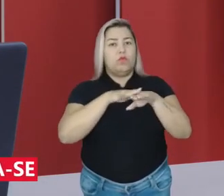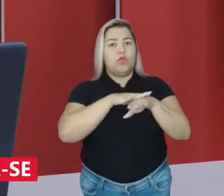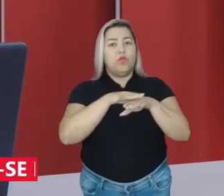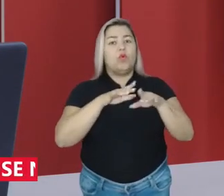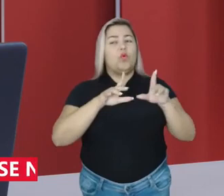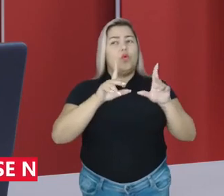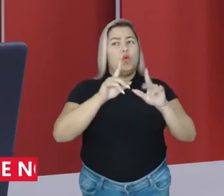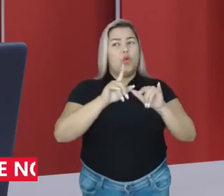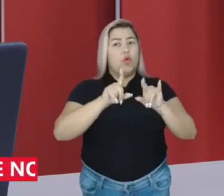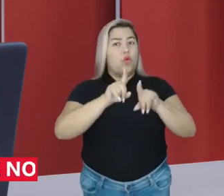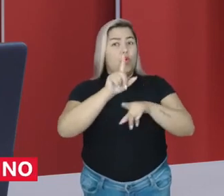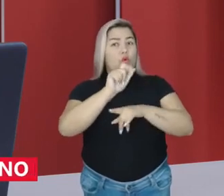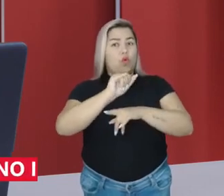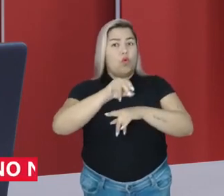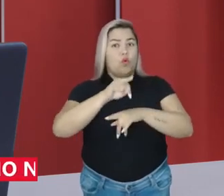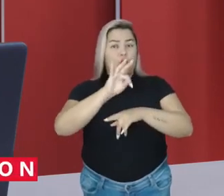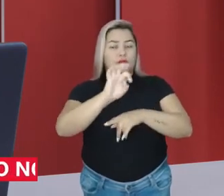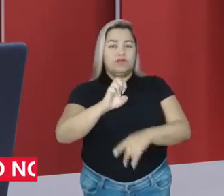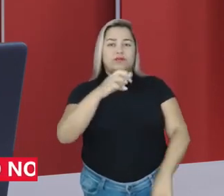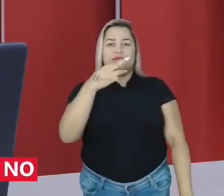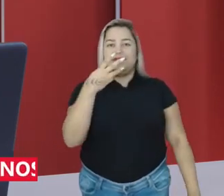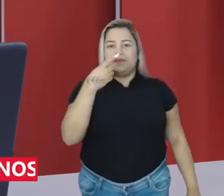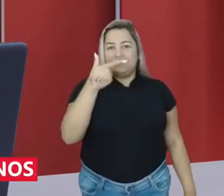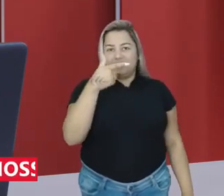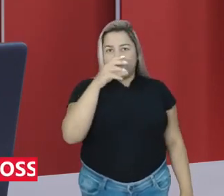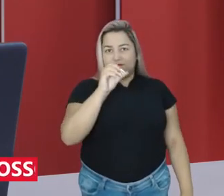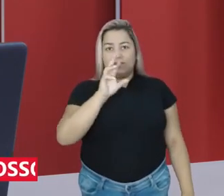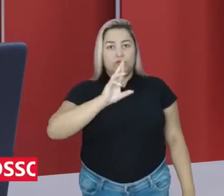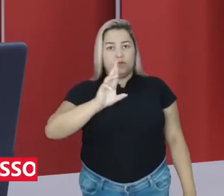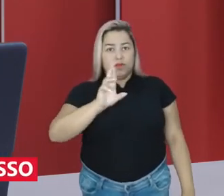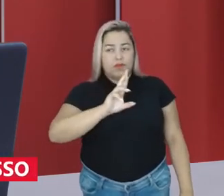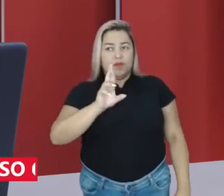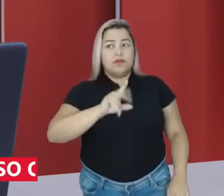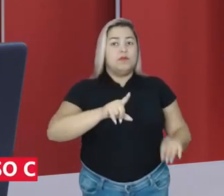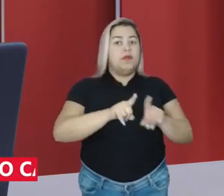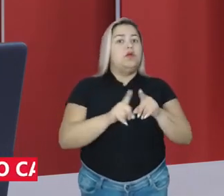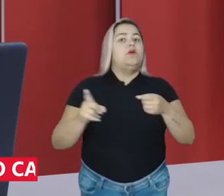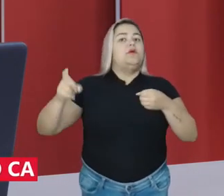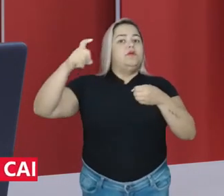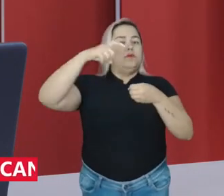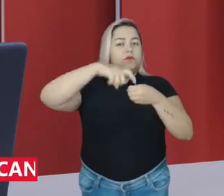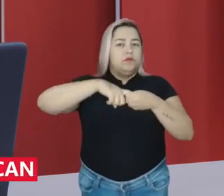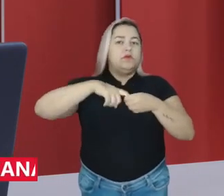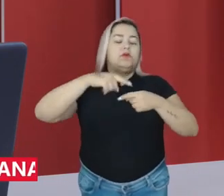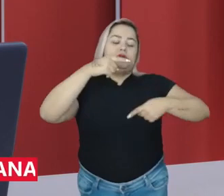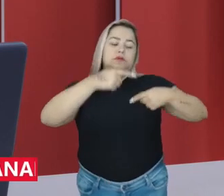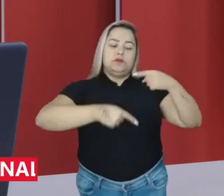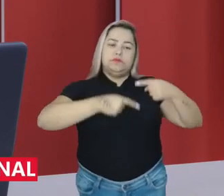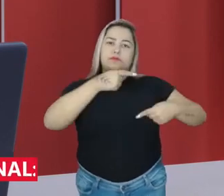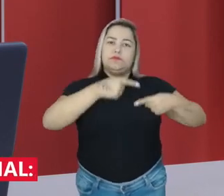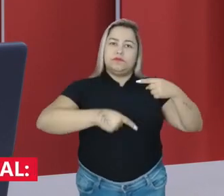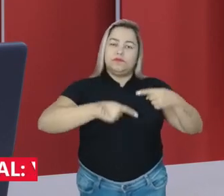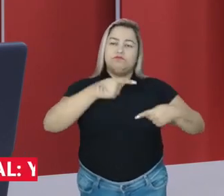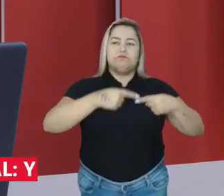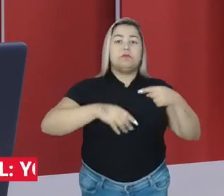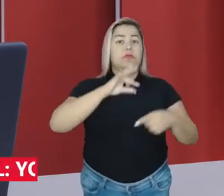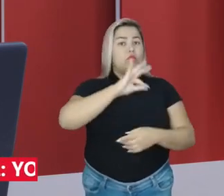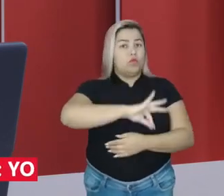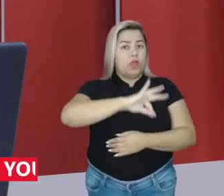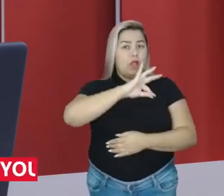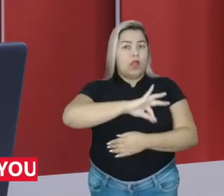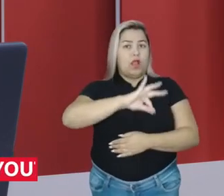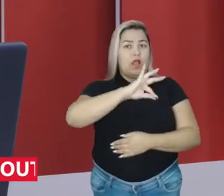mínimo, que subiu pra R 1.320,00, e também da retomada da política de aumento real do salário mínimo, ou seja,